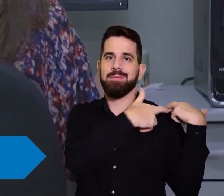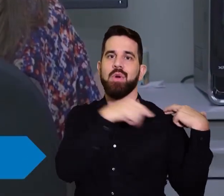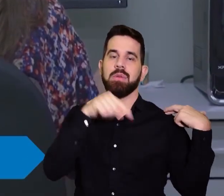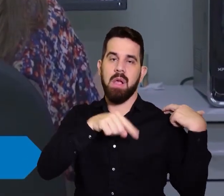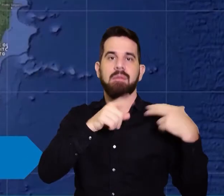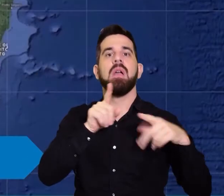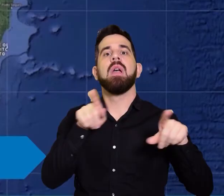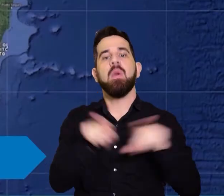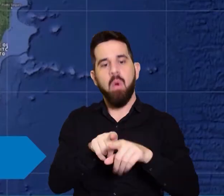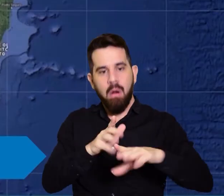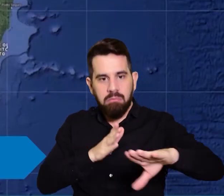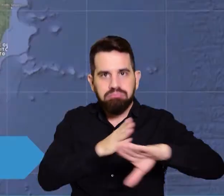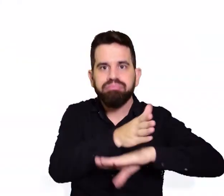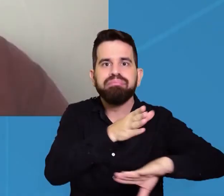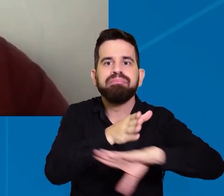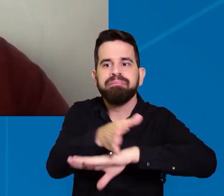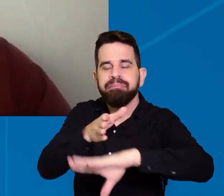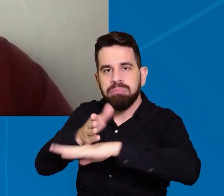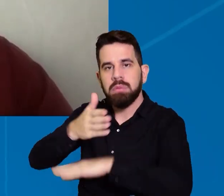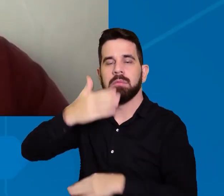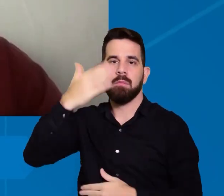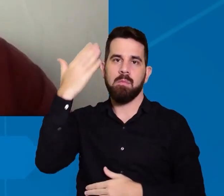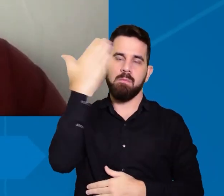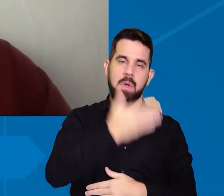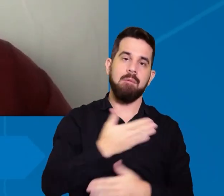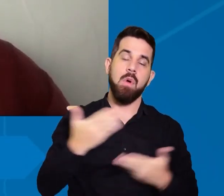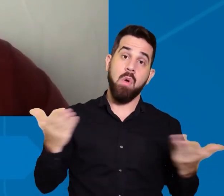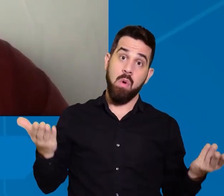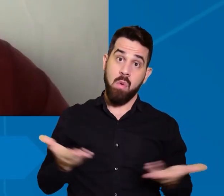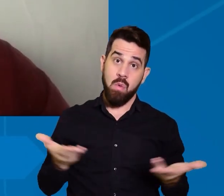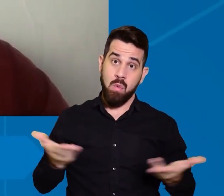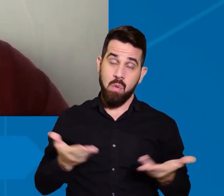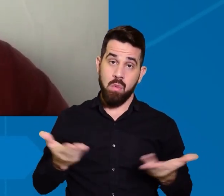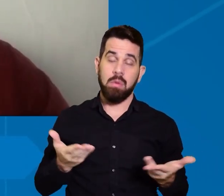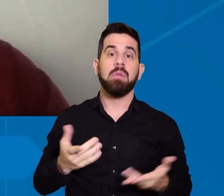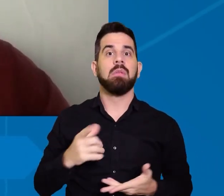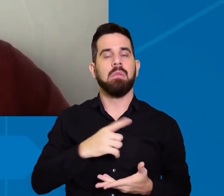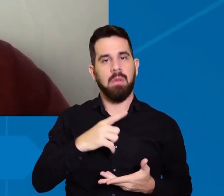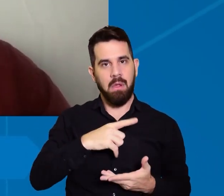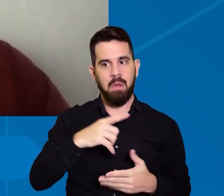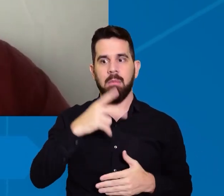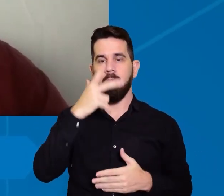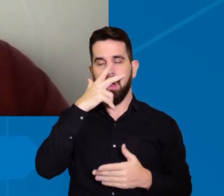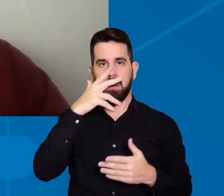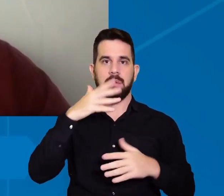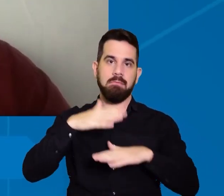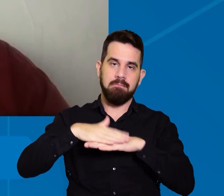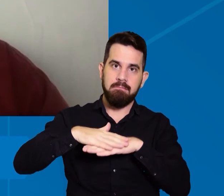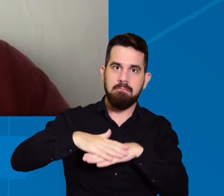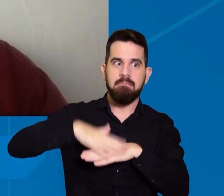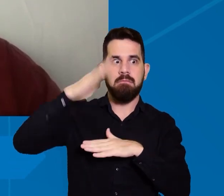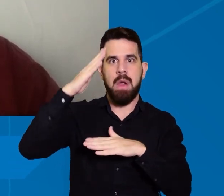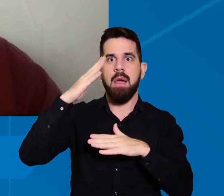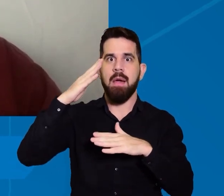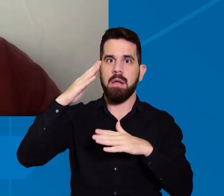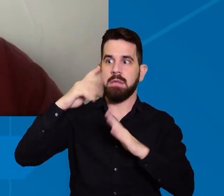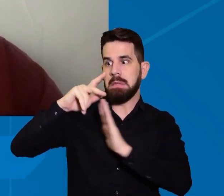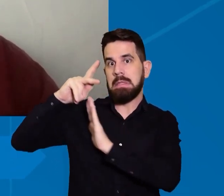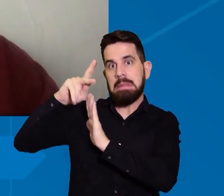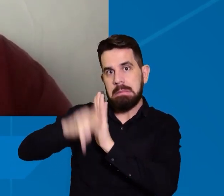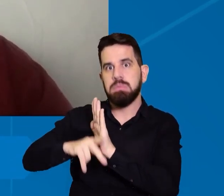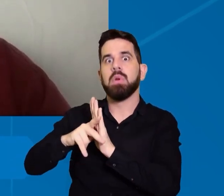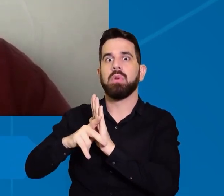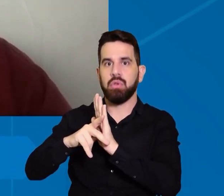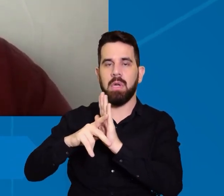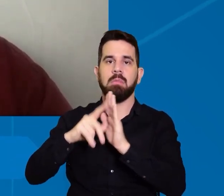papel dentro do projeto e hoje ela acabou ganhando uma dimensão tanto quanto grande e tem